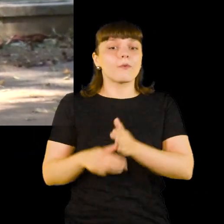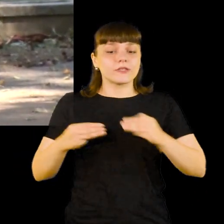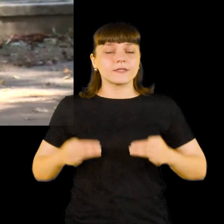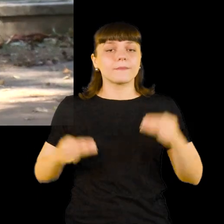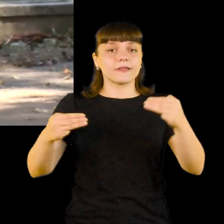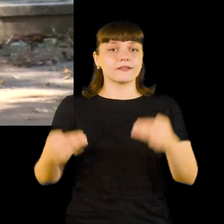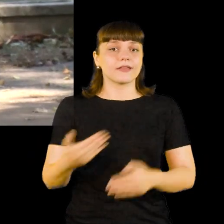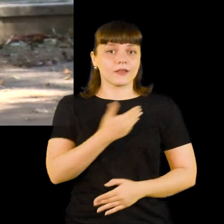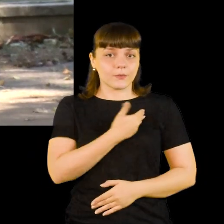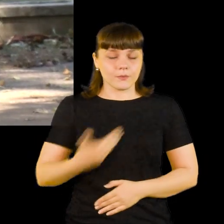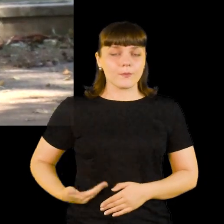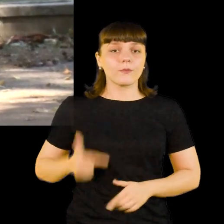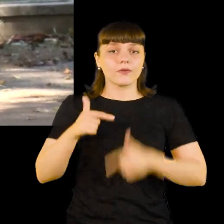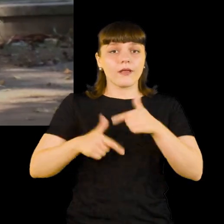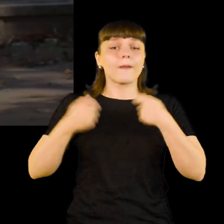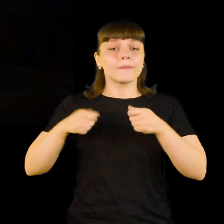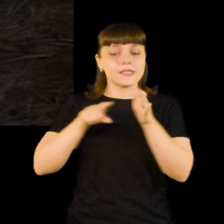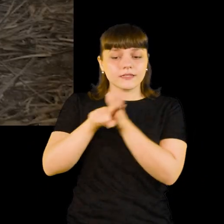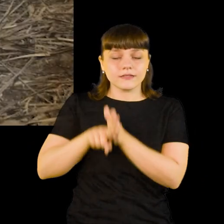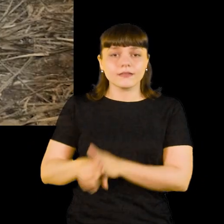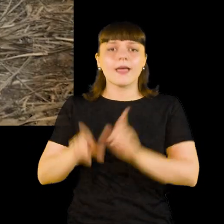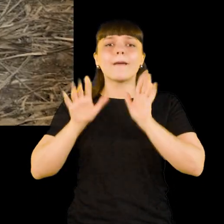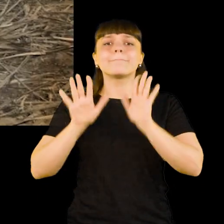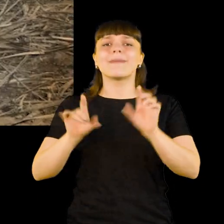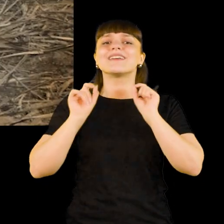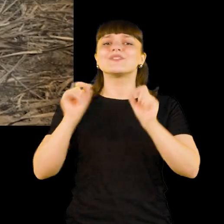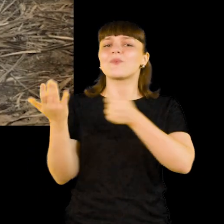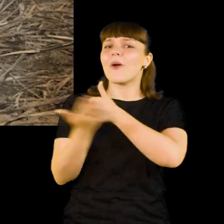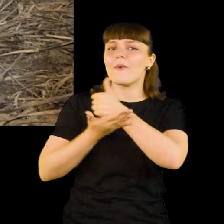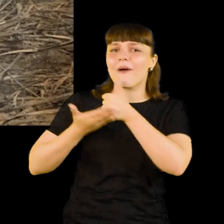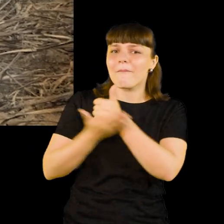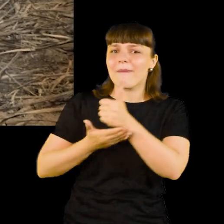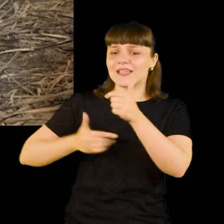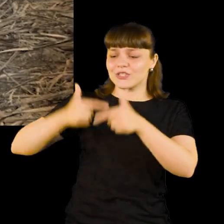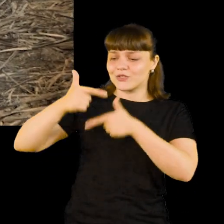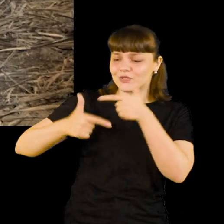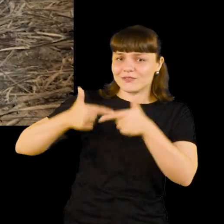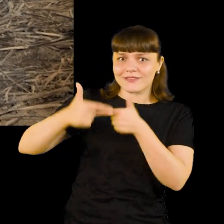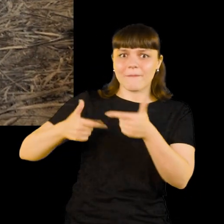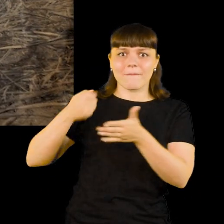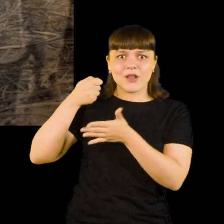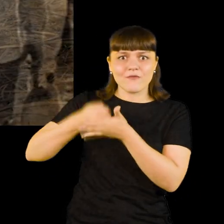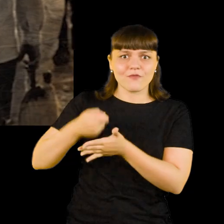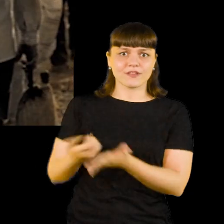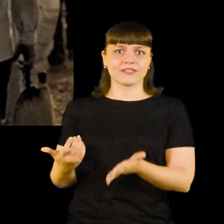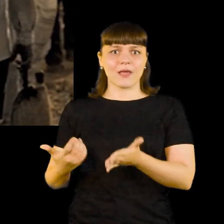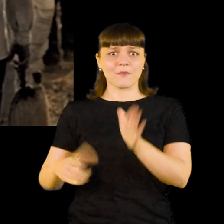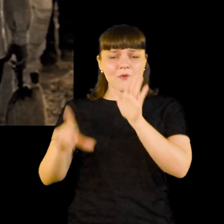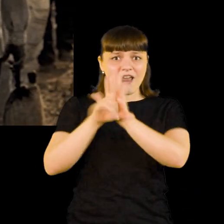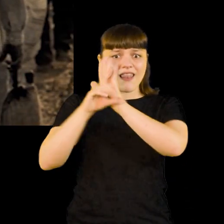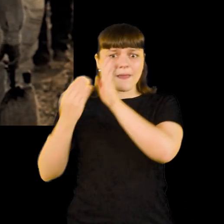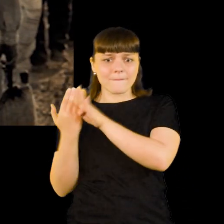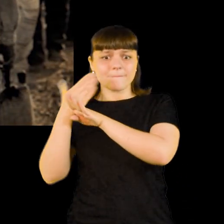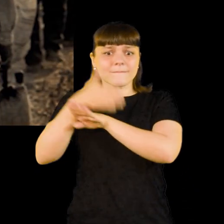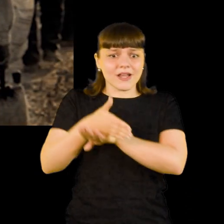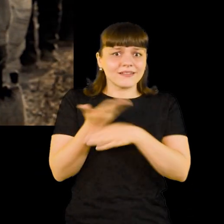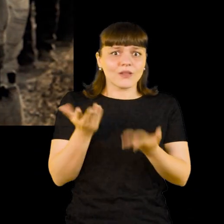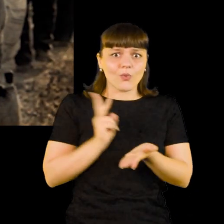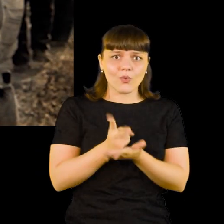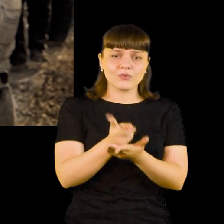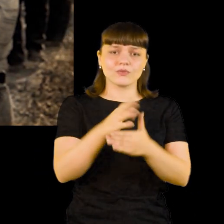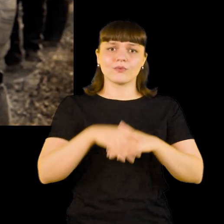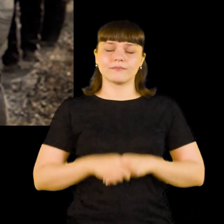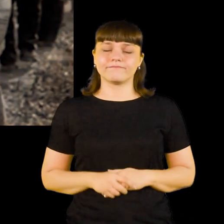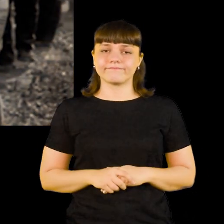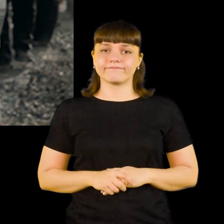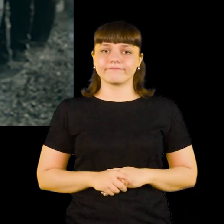investigadas pelo Ministério Público do Trabalho. E quais são as raízes desse trabalho forçado, que ultrapassa a legislação e chega